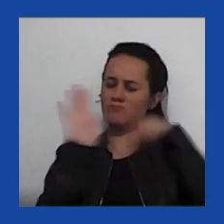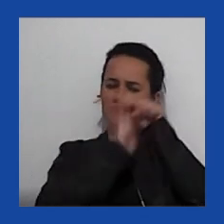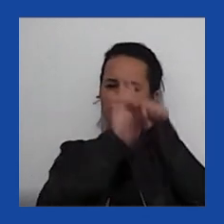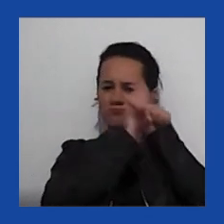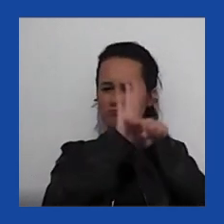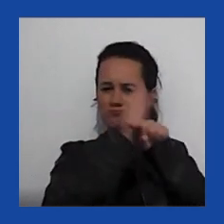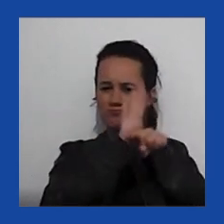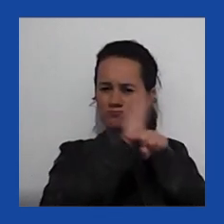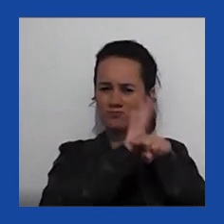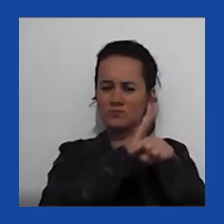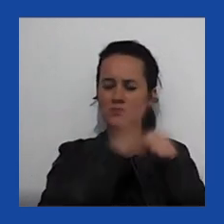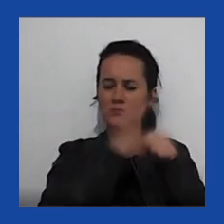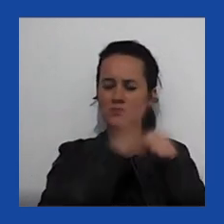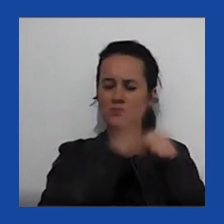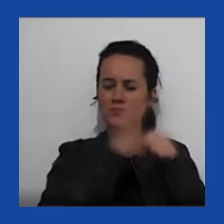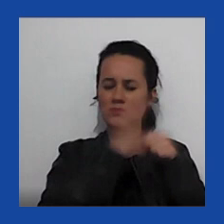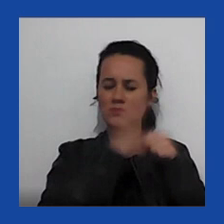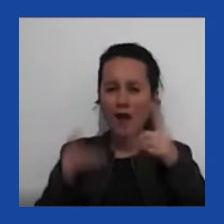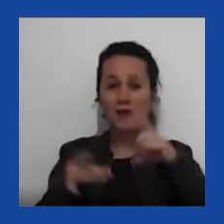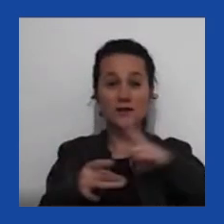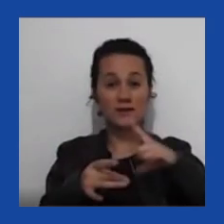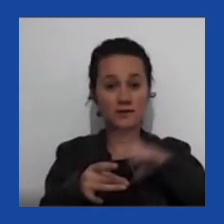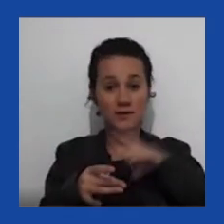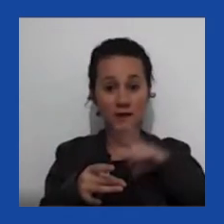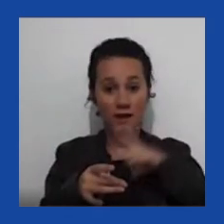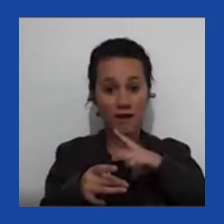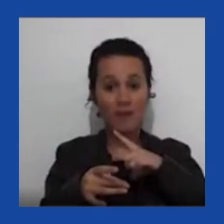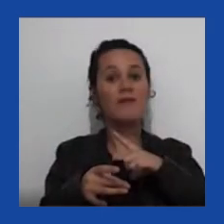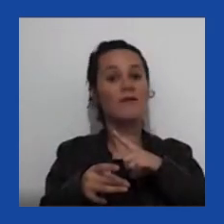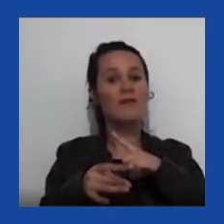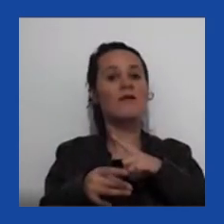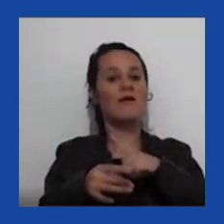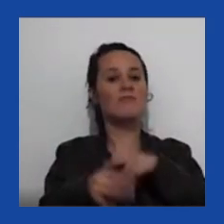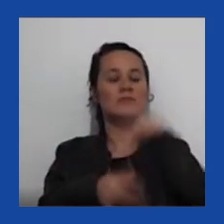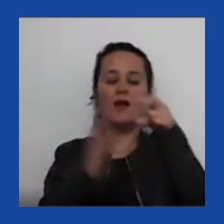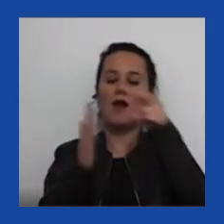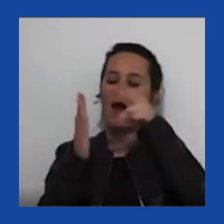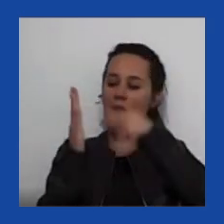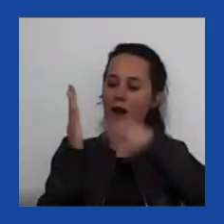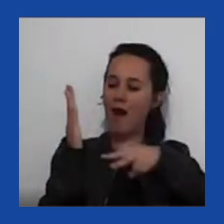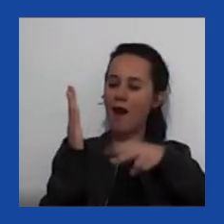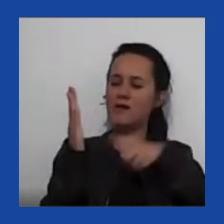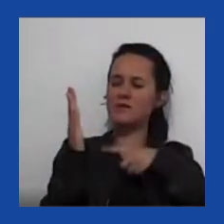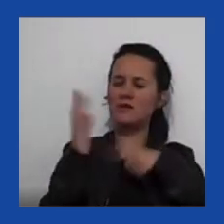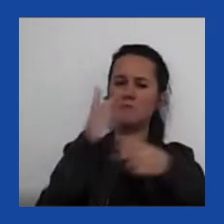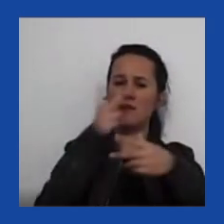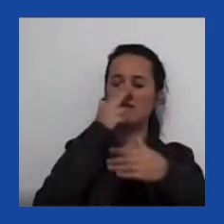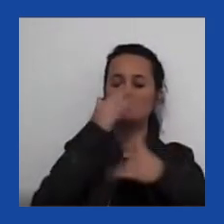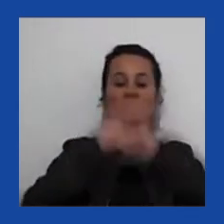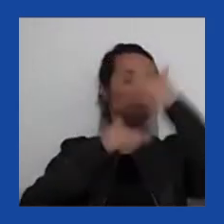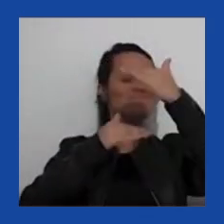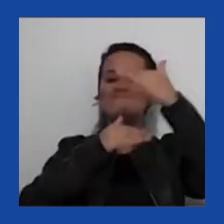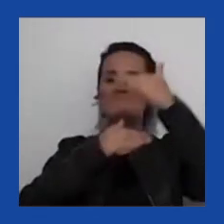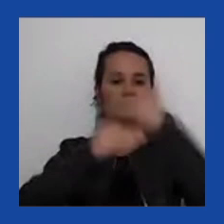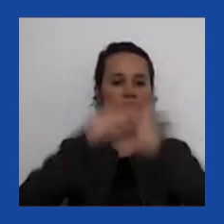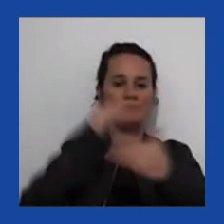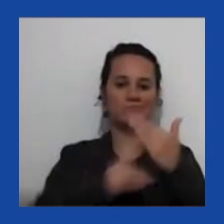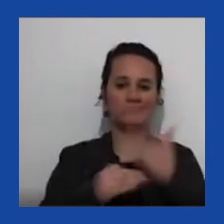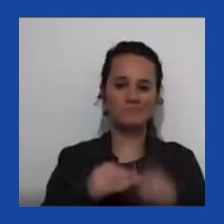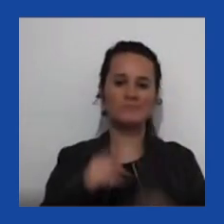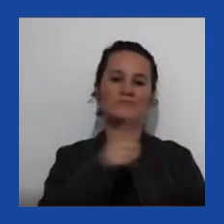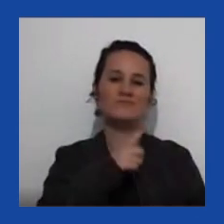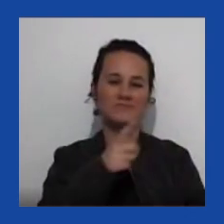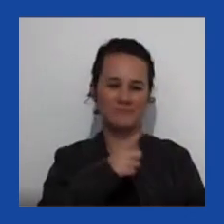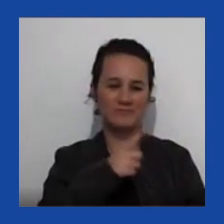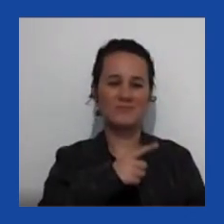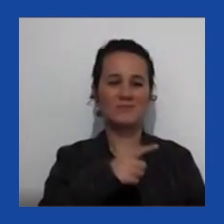mais detalhadamente, você vai ver que houve um retrocesso. O próprio Freedom House, no